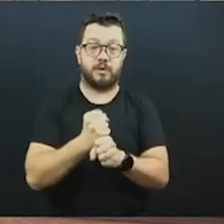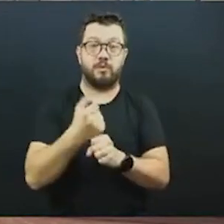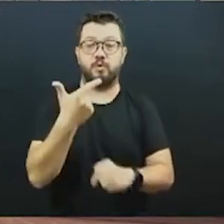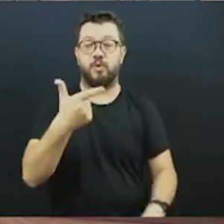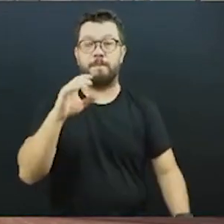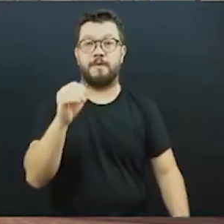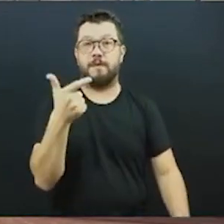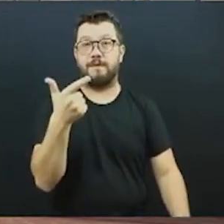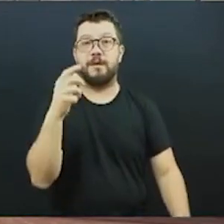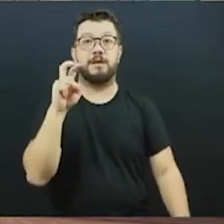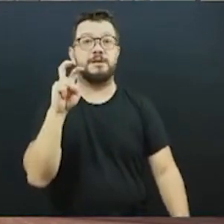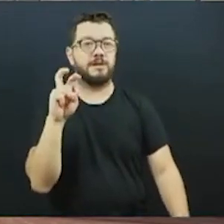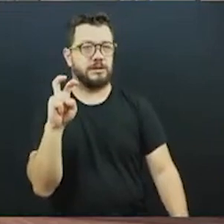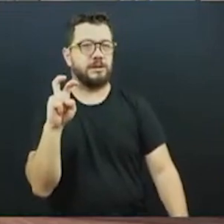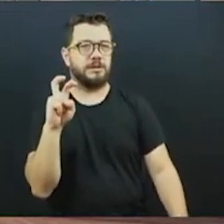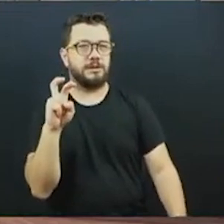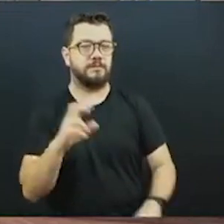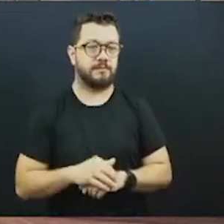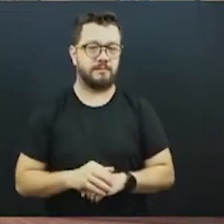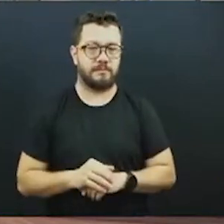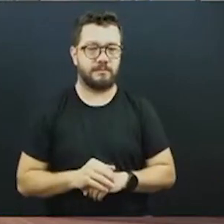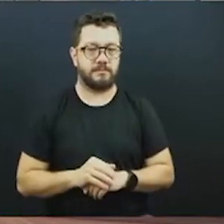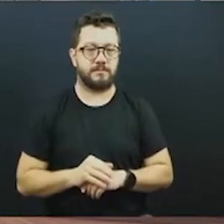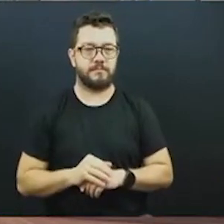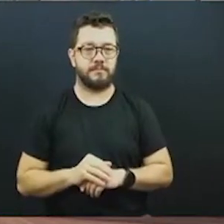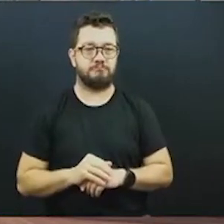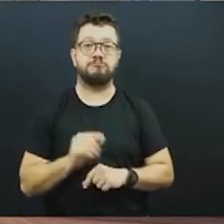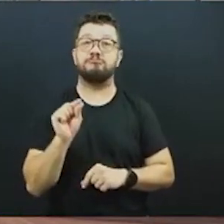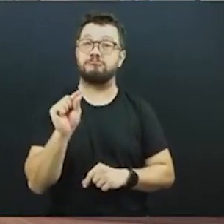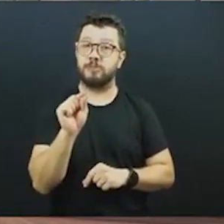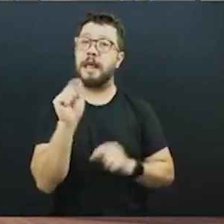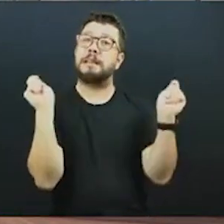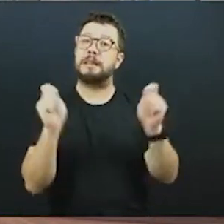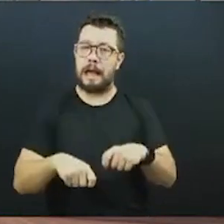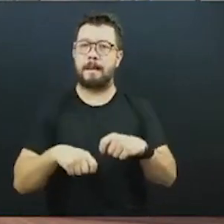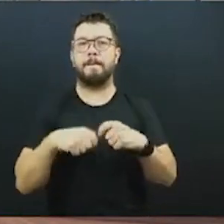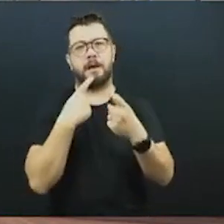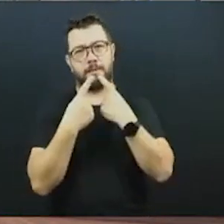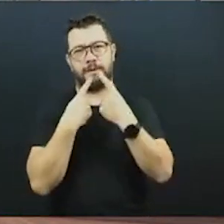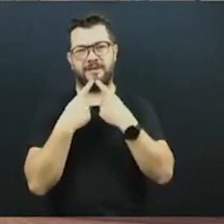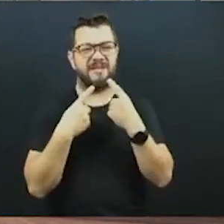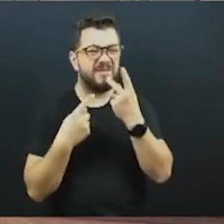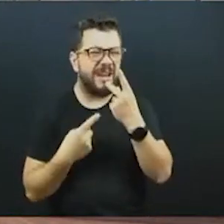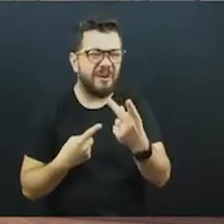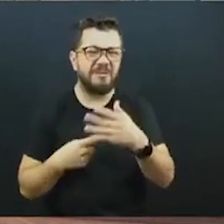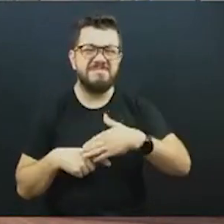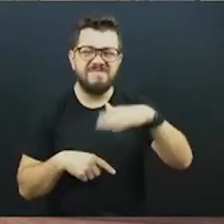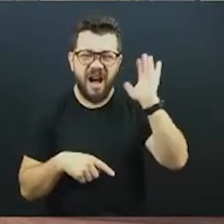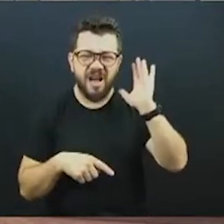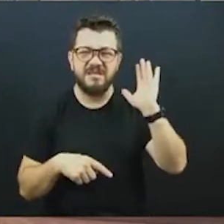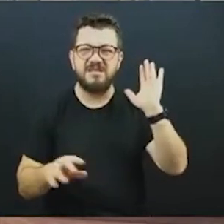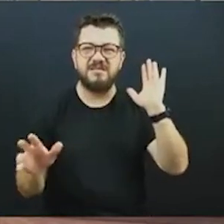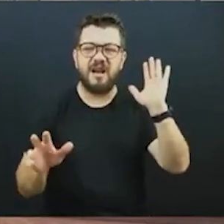Se eu não me engano, é 2024 para 2025, que nós vamos poder discutir. Agora, vir dizer que é o mais caro do Brasil e dizer que é o pior,